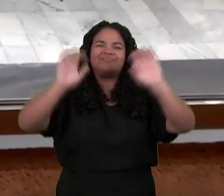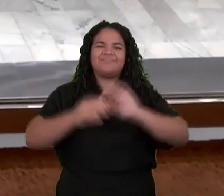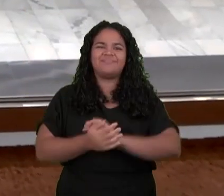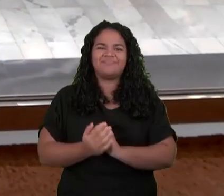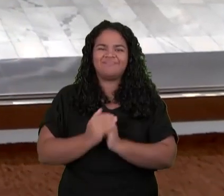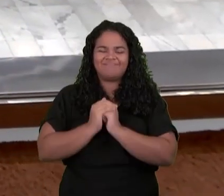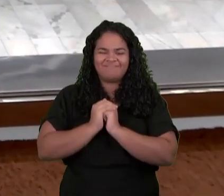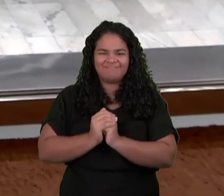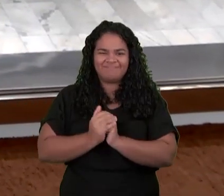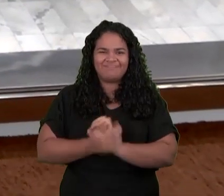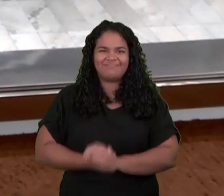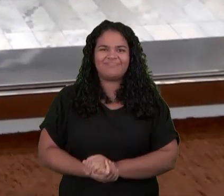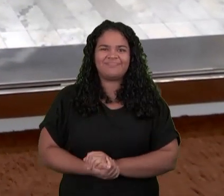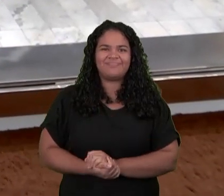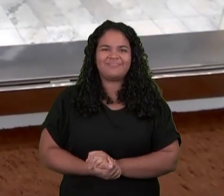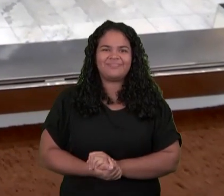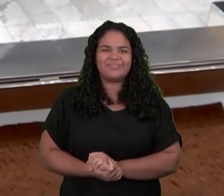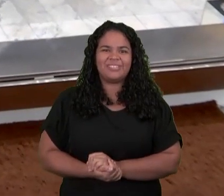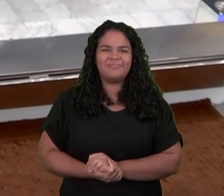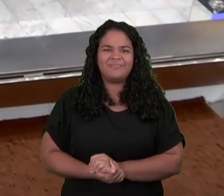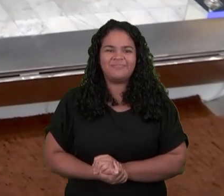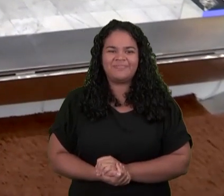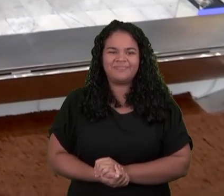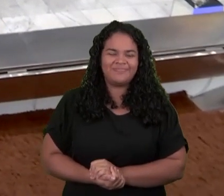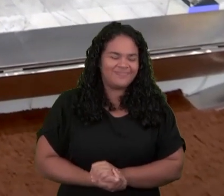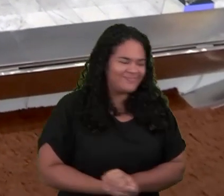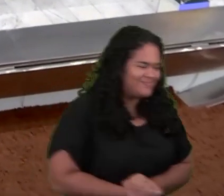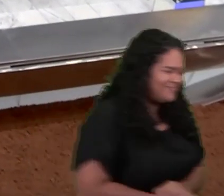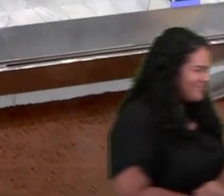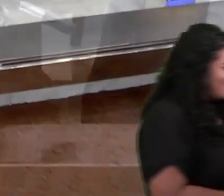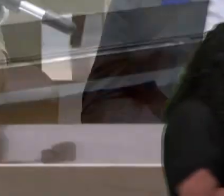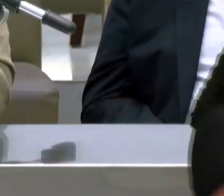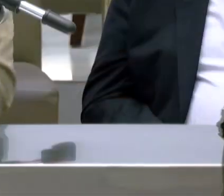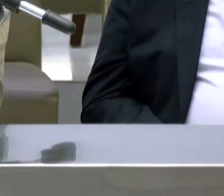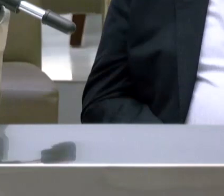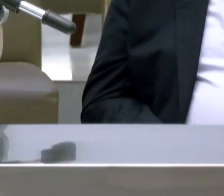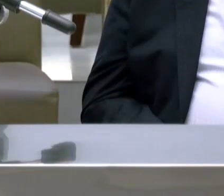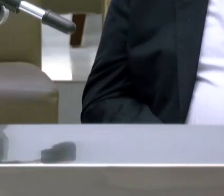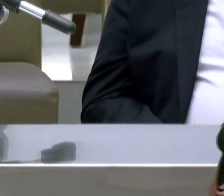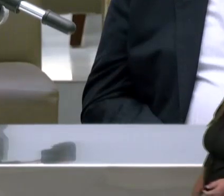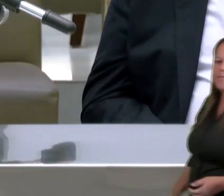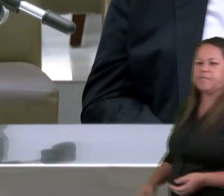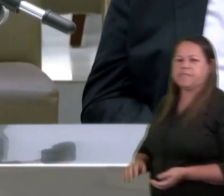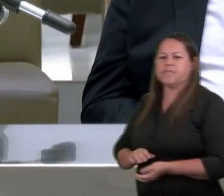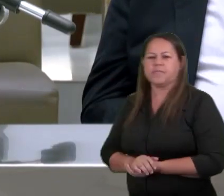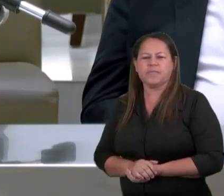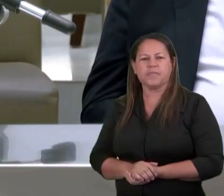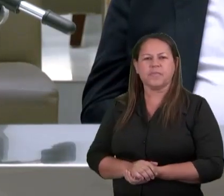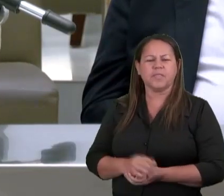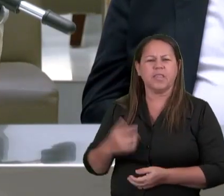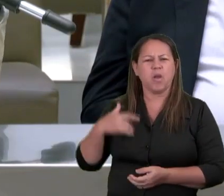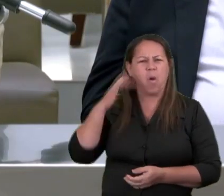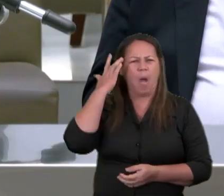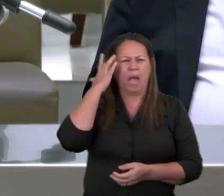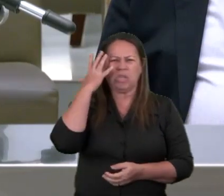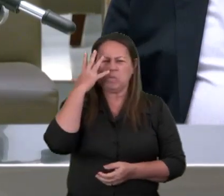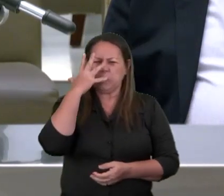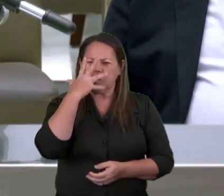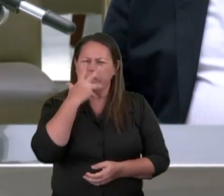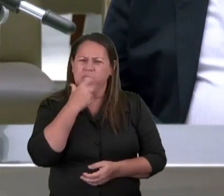O que eu acho lindo Queridos irmãos É que os corais Mudam O